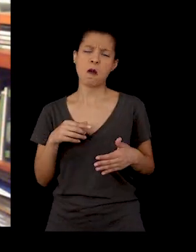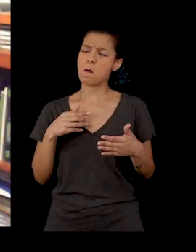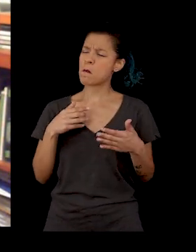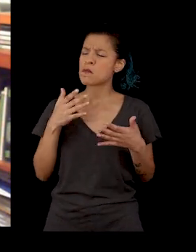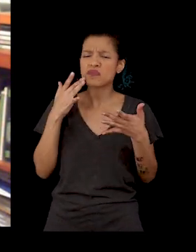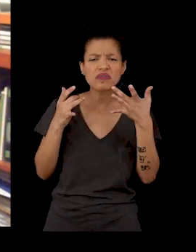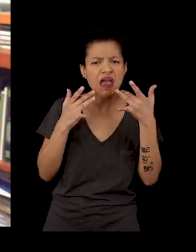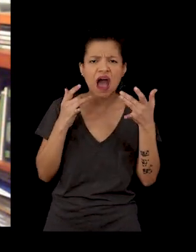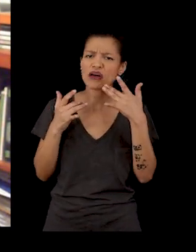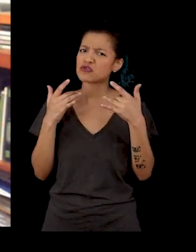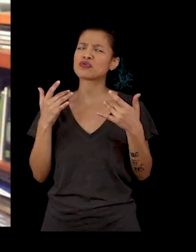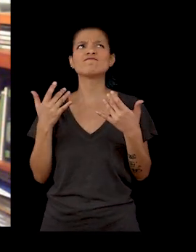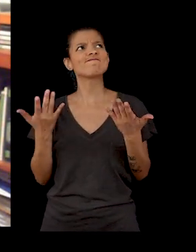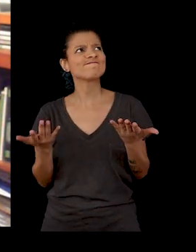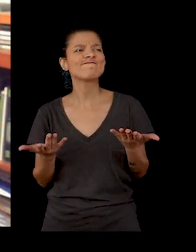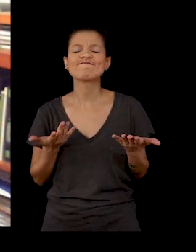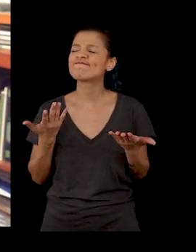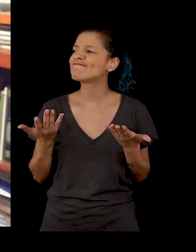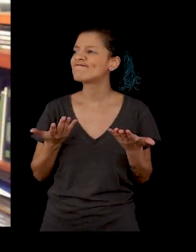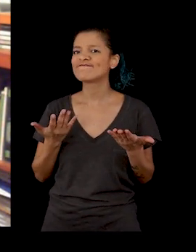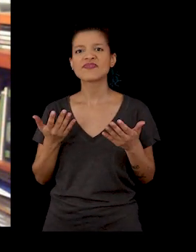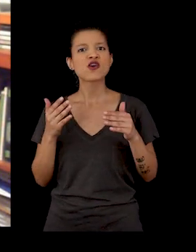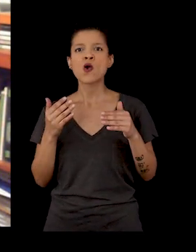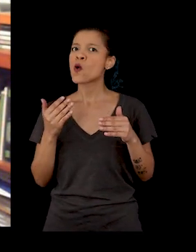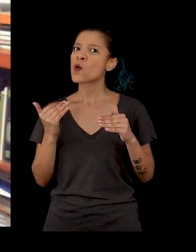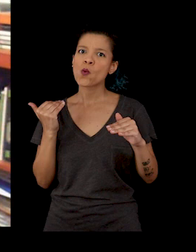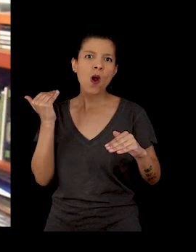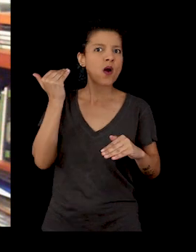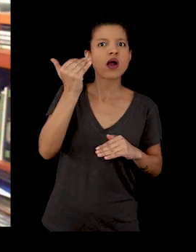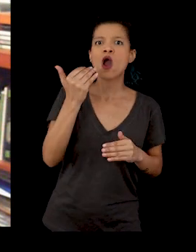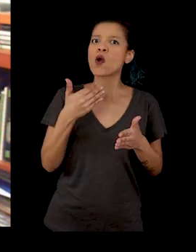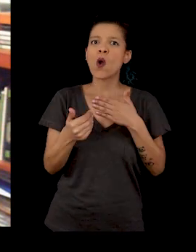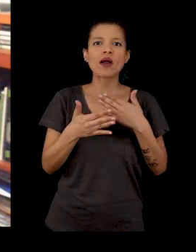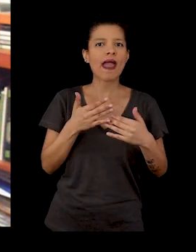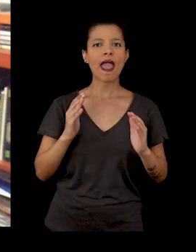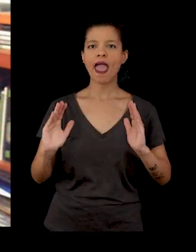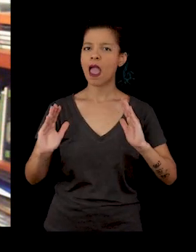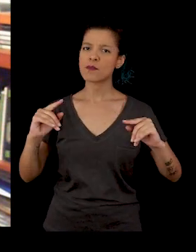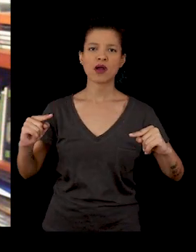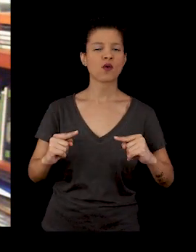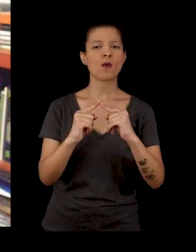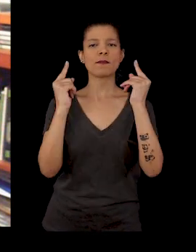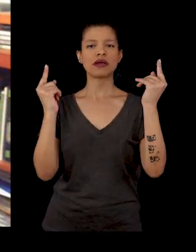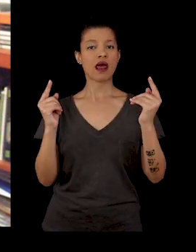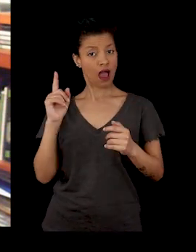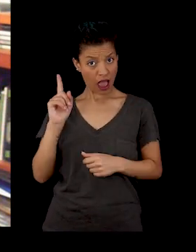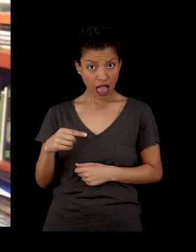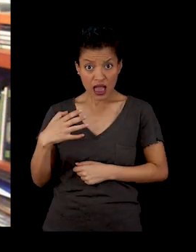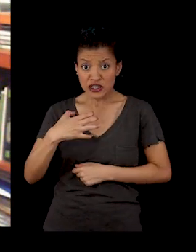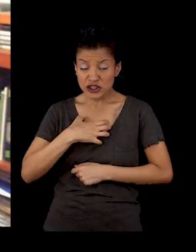que supera qualquer época. Quer dizer, acho que